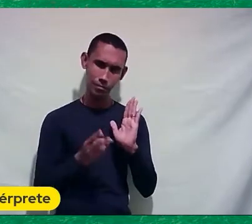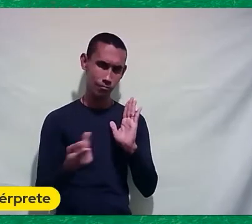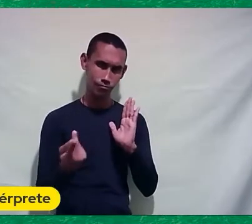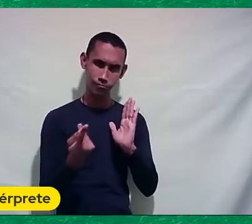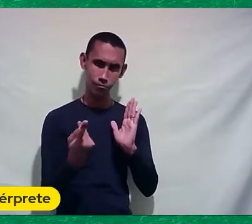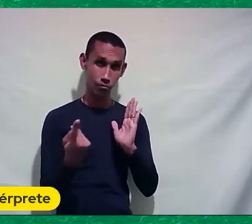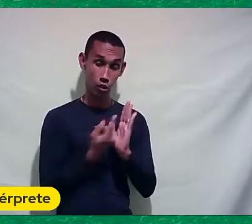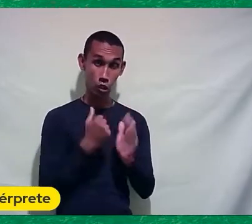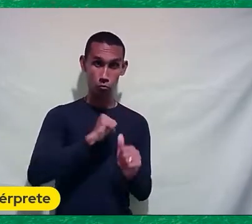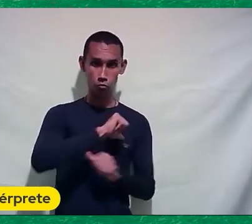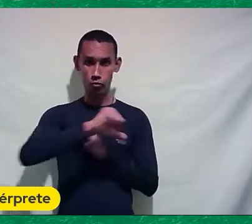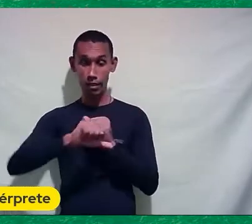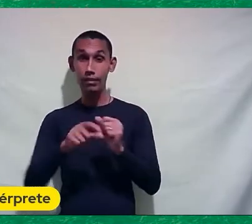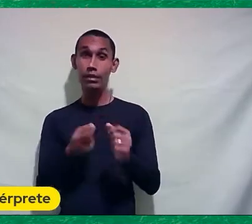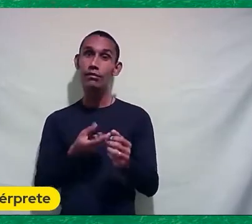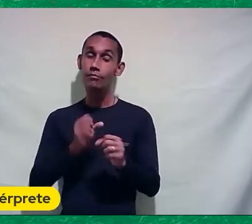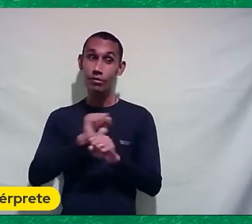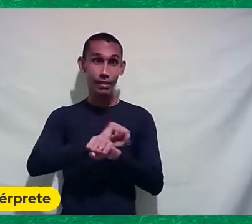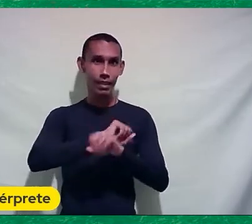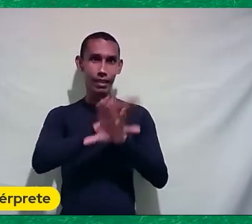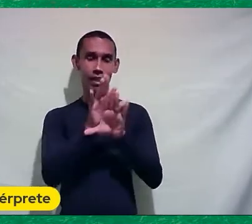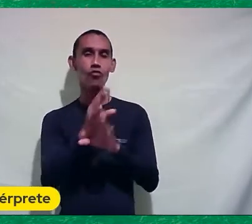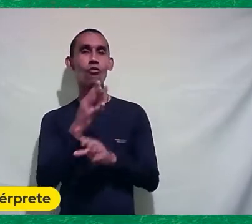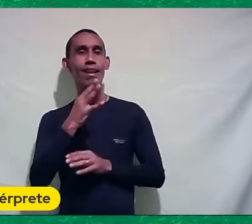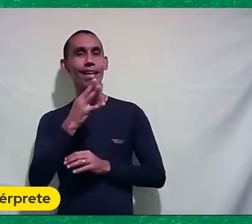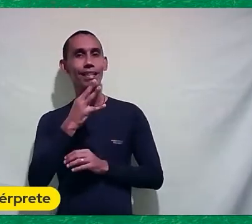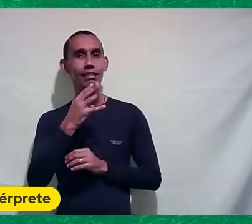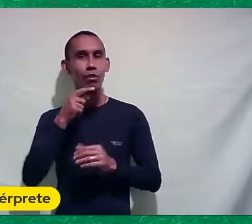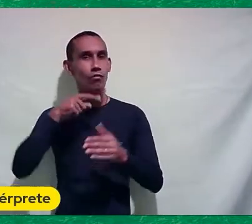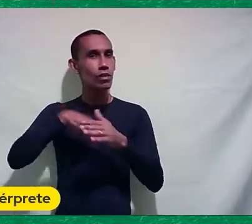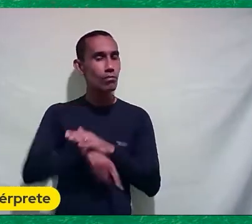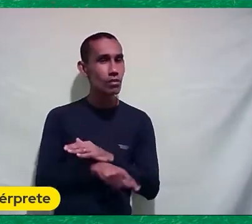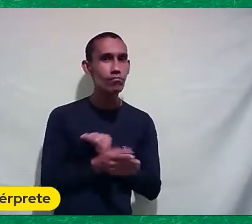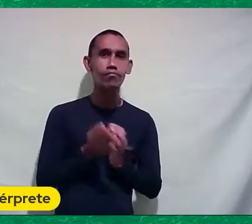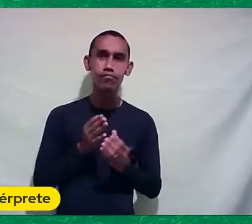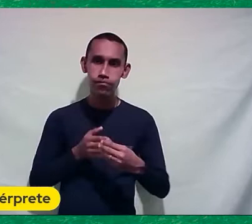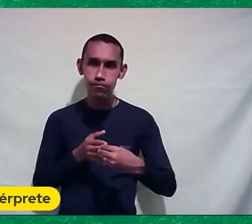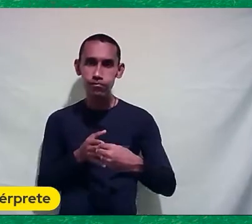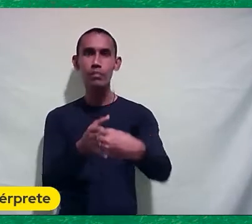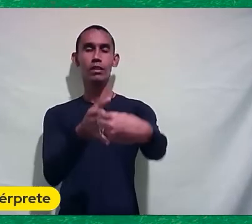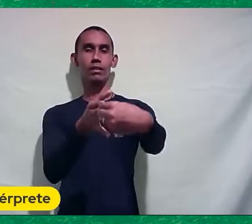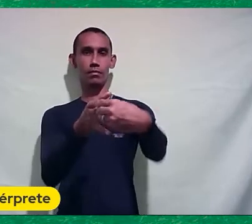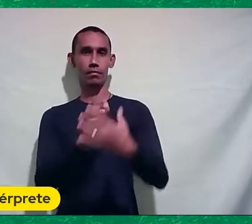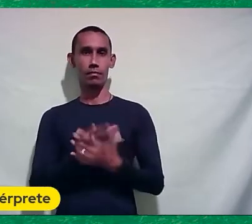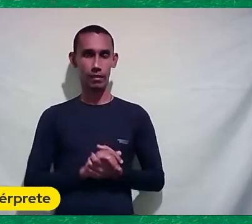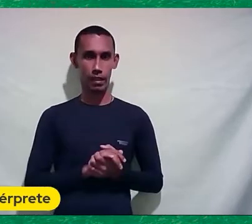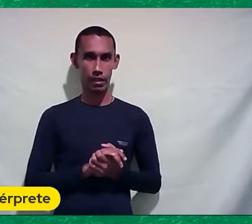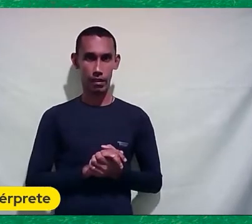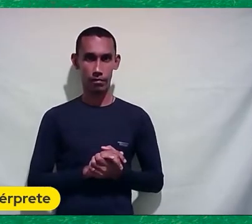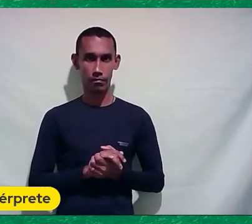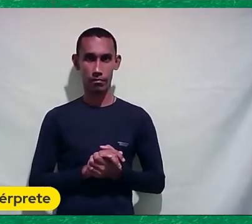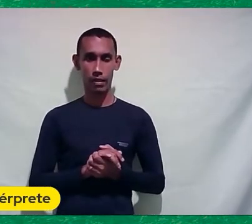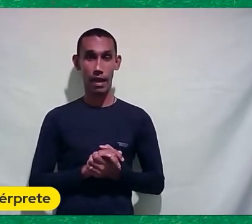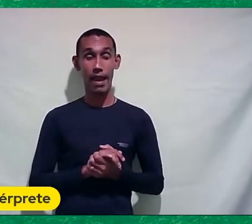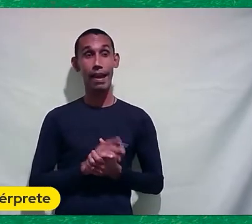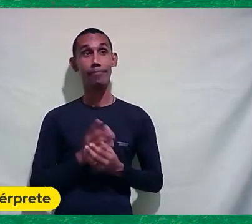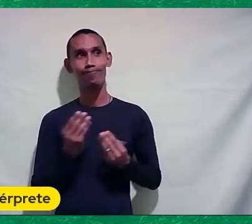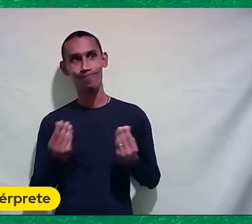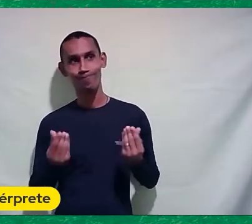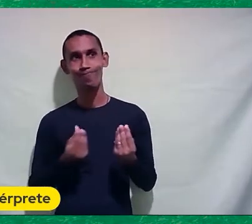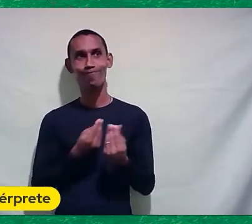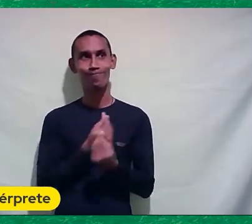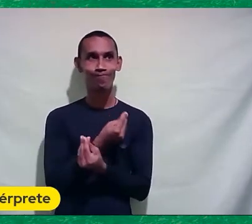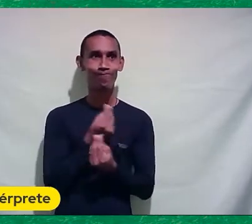As regras Que estão aí Muito claras Todo mundo conhece Para serem seguidas Então é É